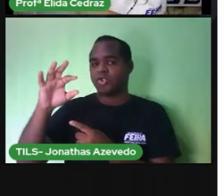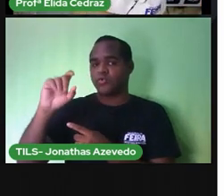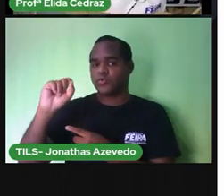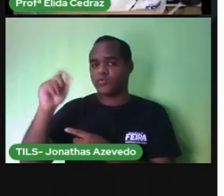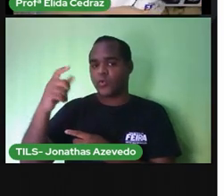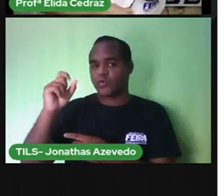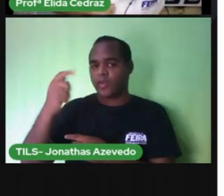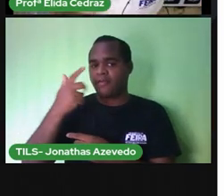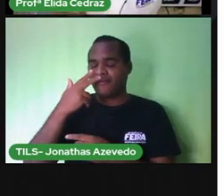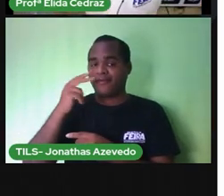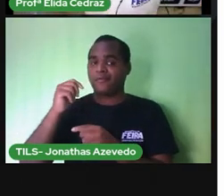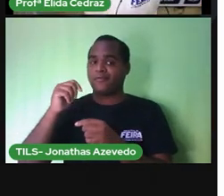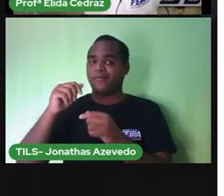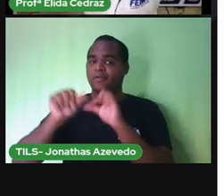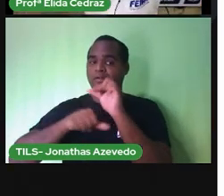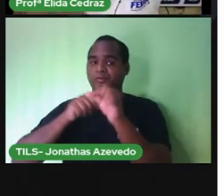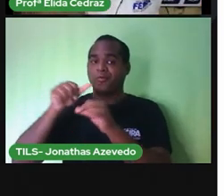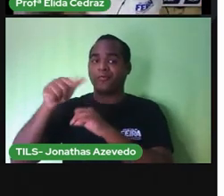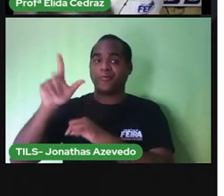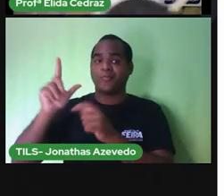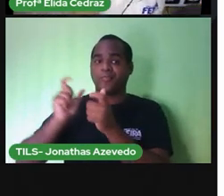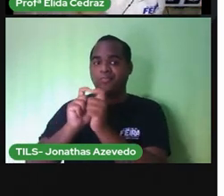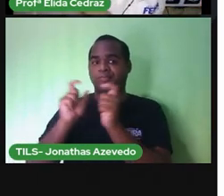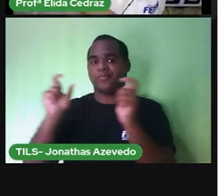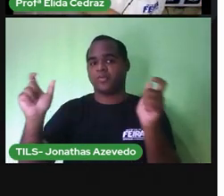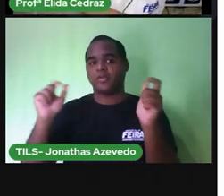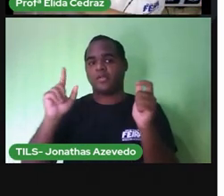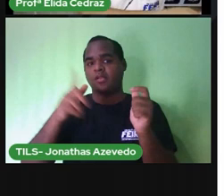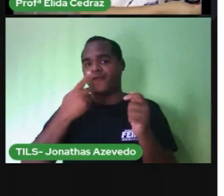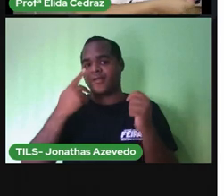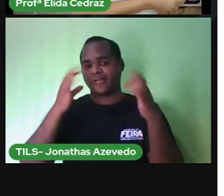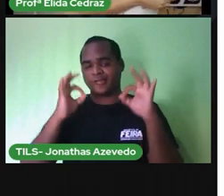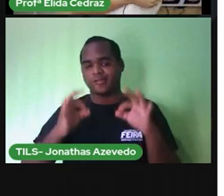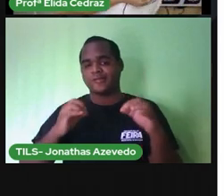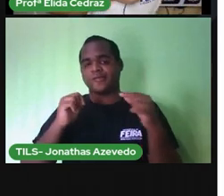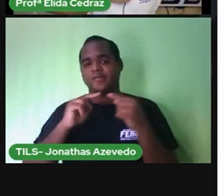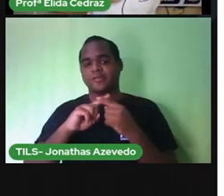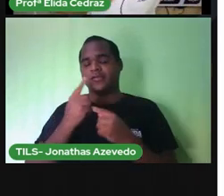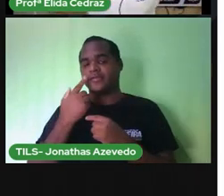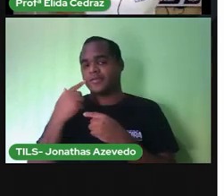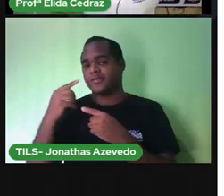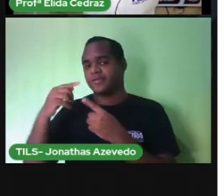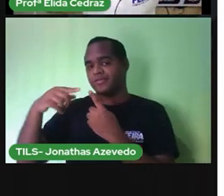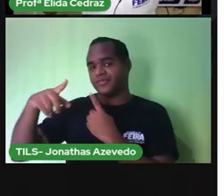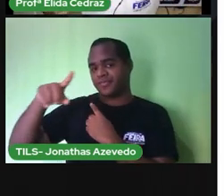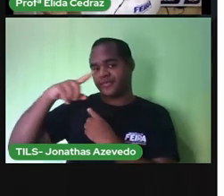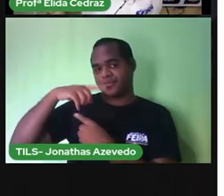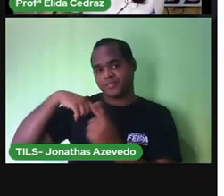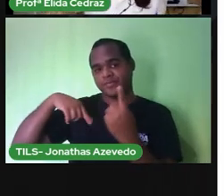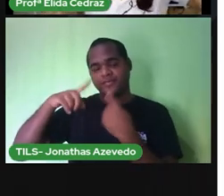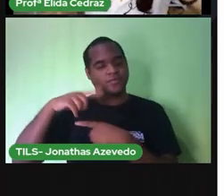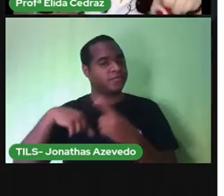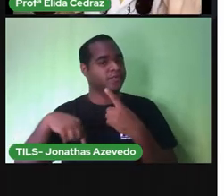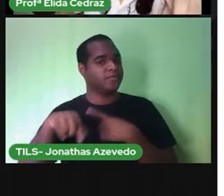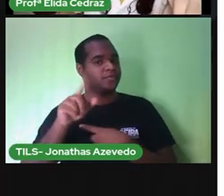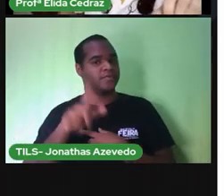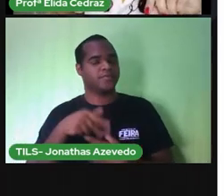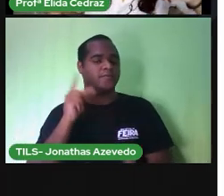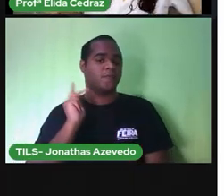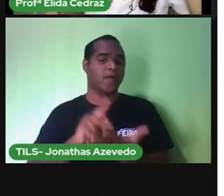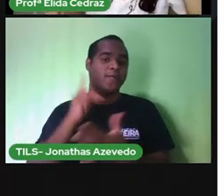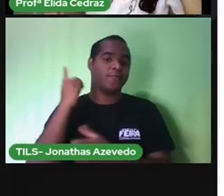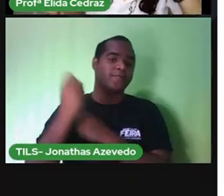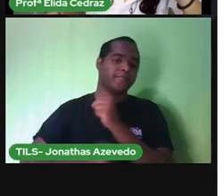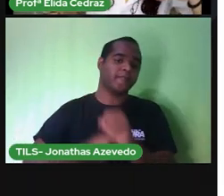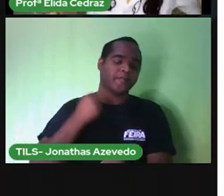É uma volta bem maior. Certo? Ela vai ter que girar em volta do Sol e leva um ano.